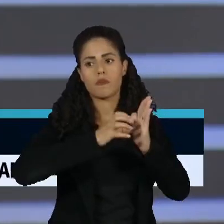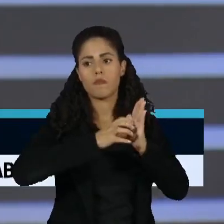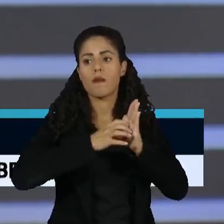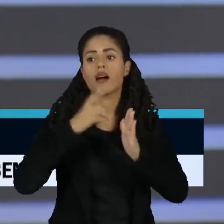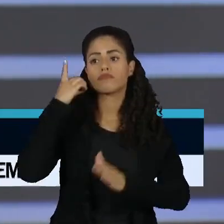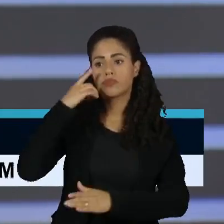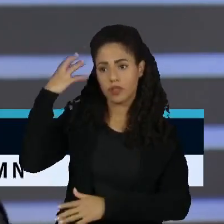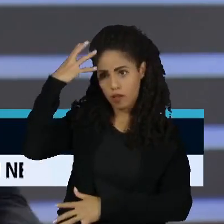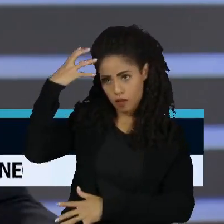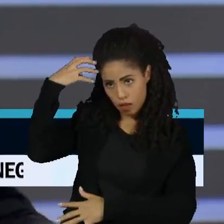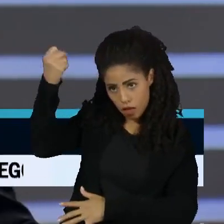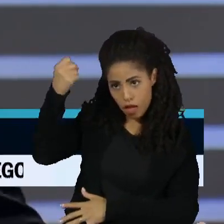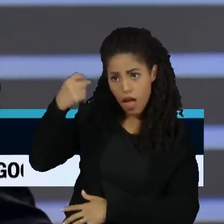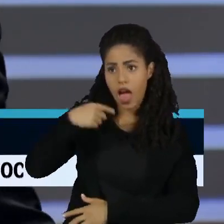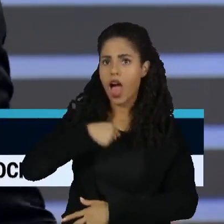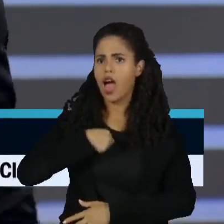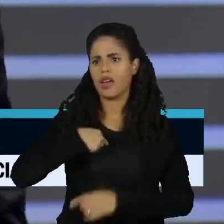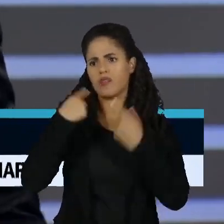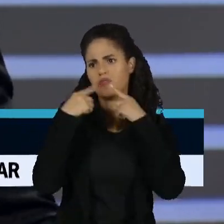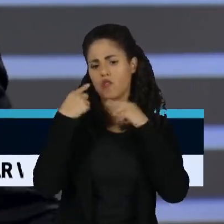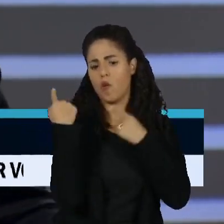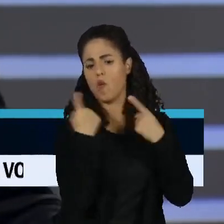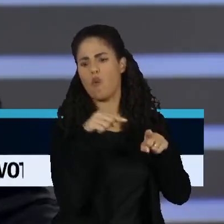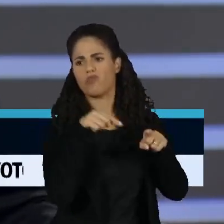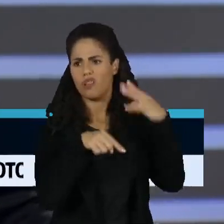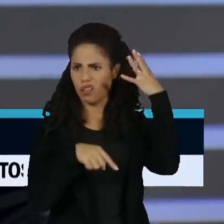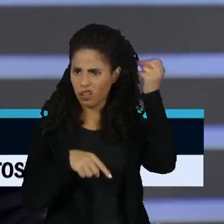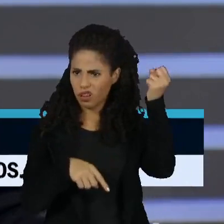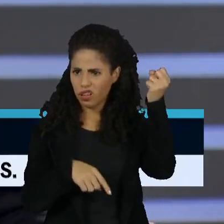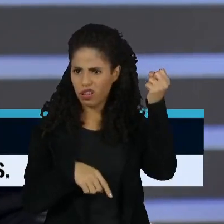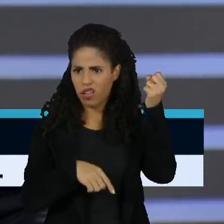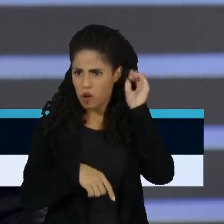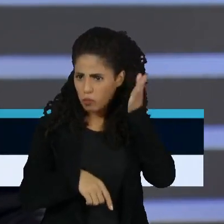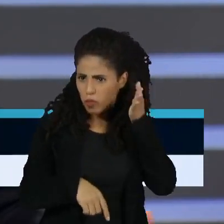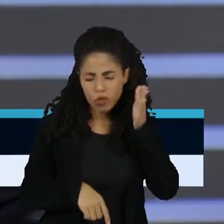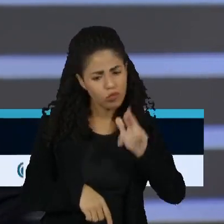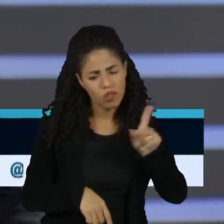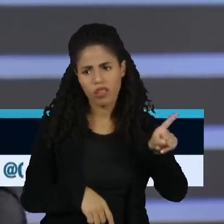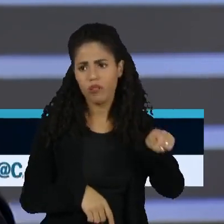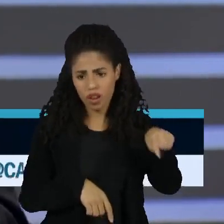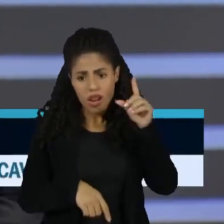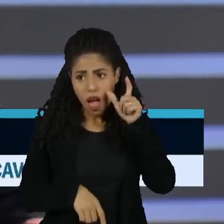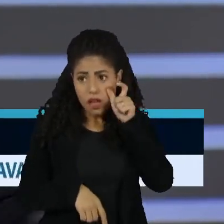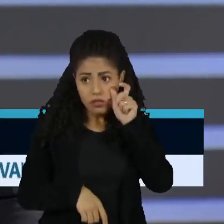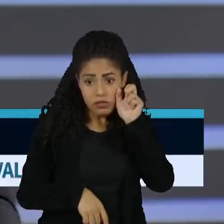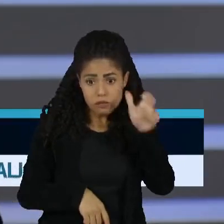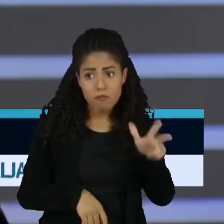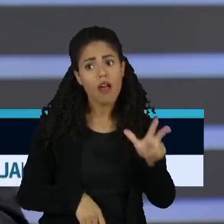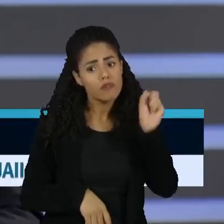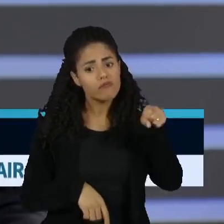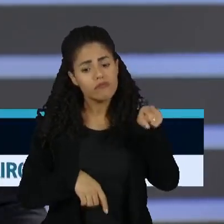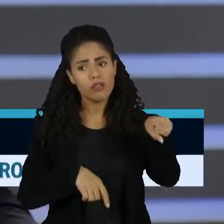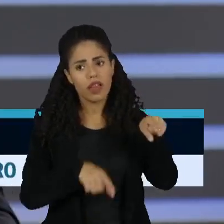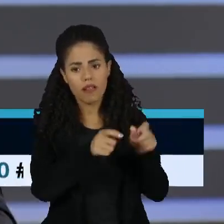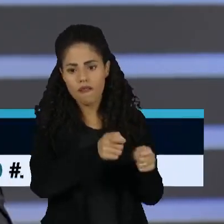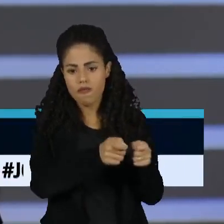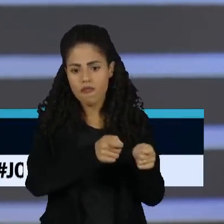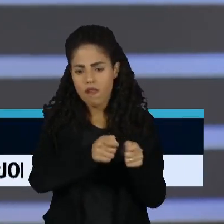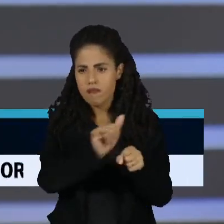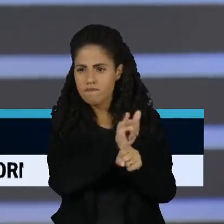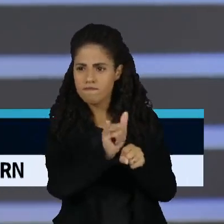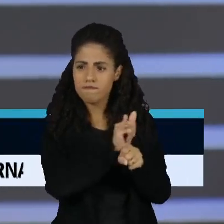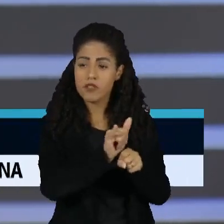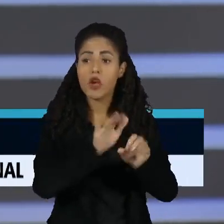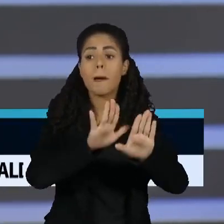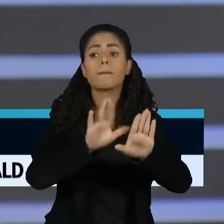Ricardo Salles, que eu tenho um milhão de críticas ao Ricardo Salles, mas burro ele não é, ele é muito esperto. E ele soube conduzir esse processo.